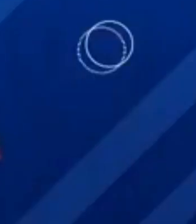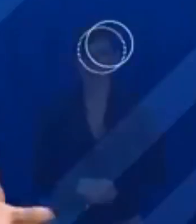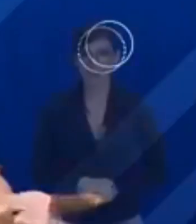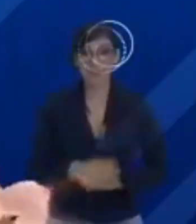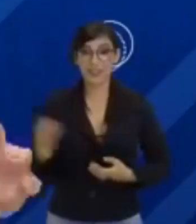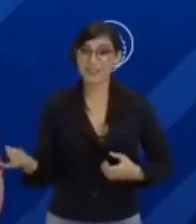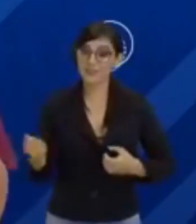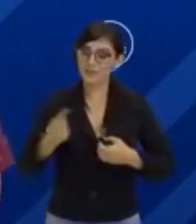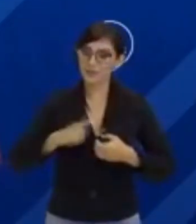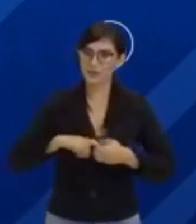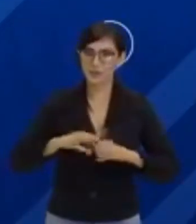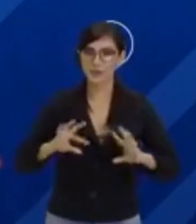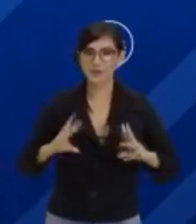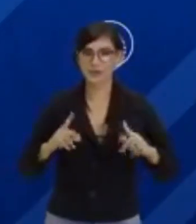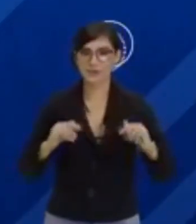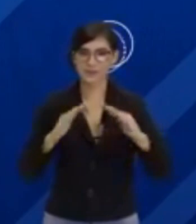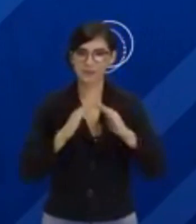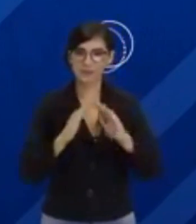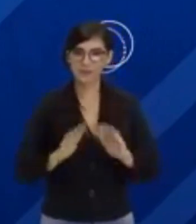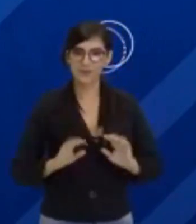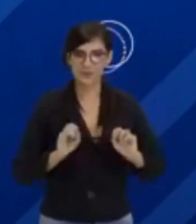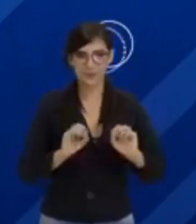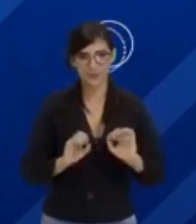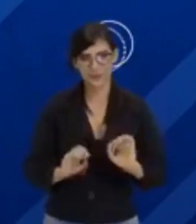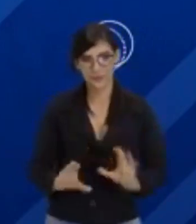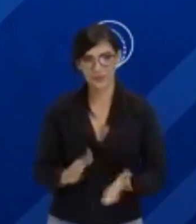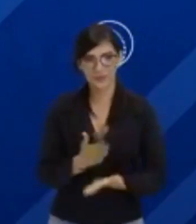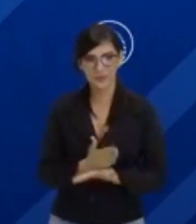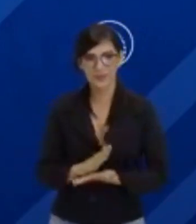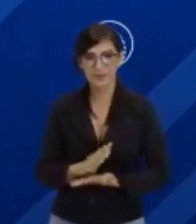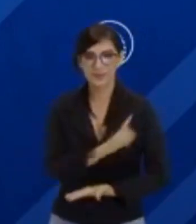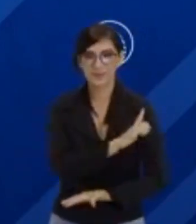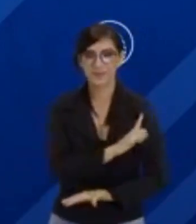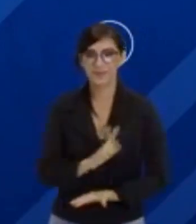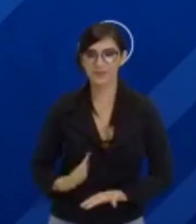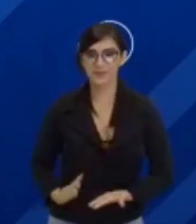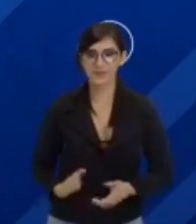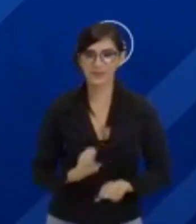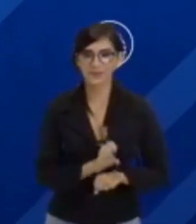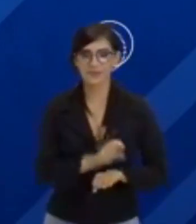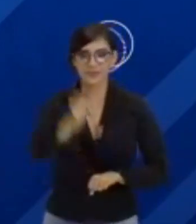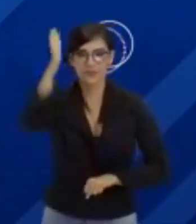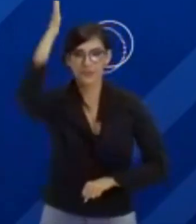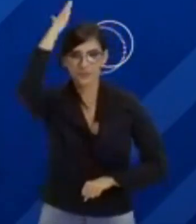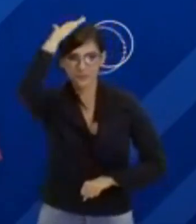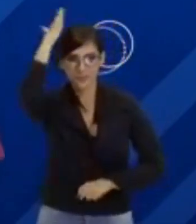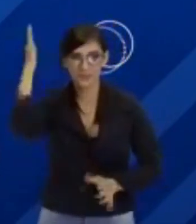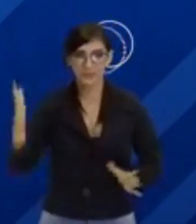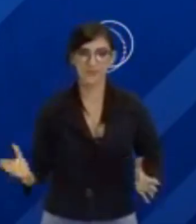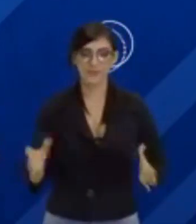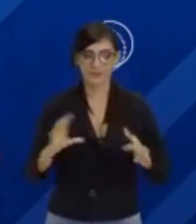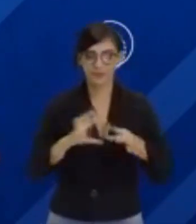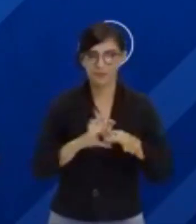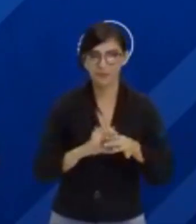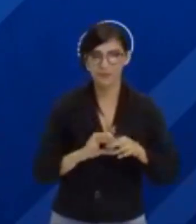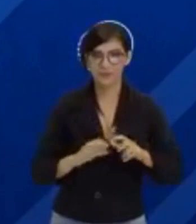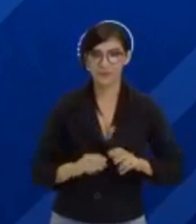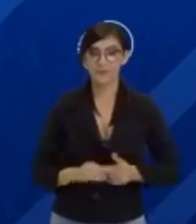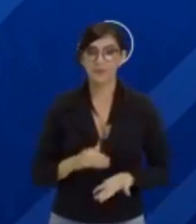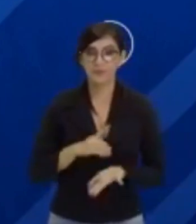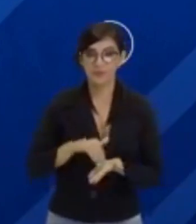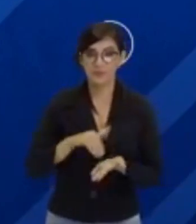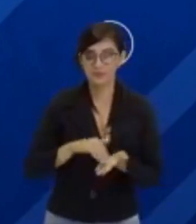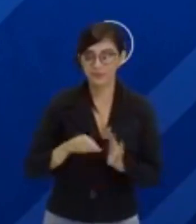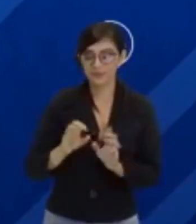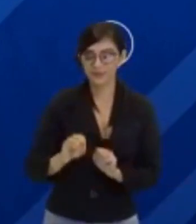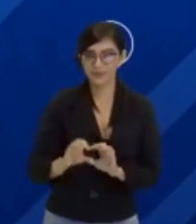Estamos de volta com Todos em Casa pela Educação, que é uma iniciativa do Governo do Estado do Pará, por meio da Secretaria de